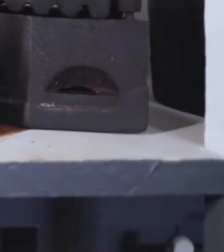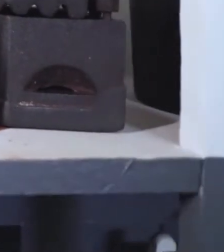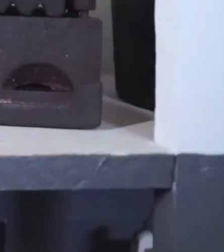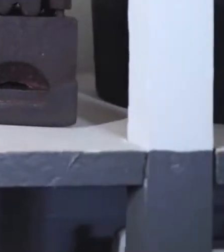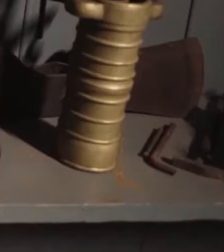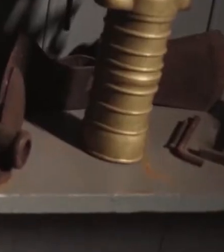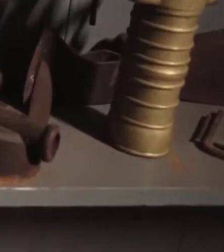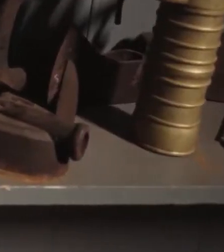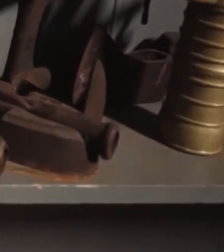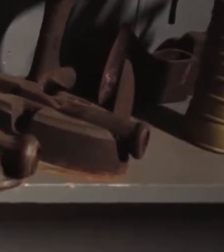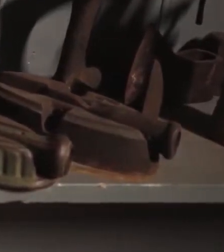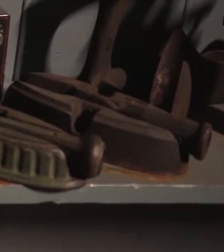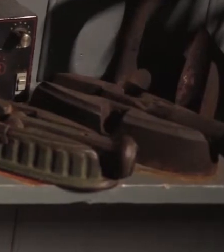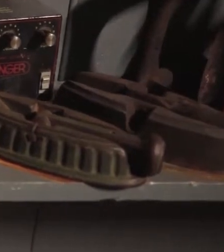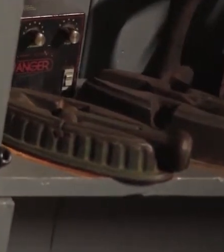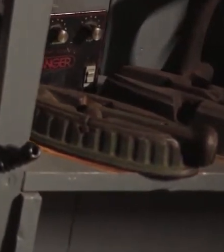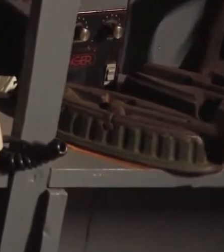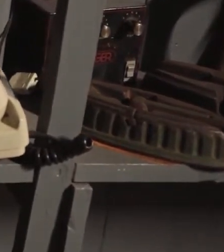A CIDADE